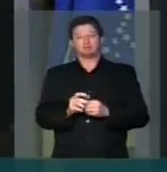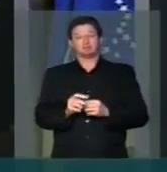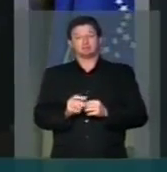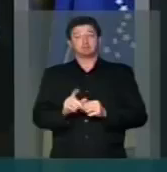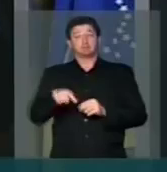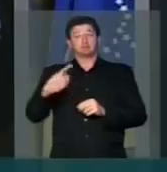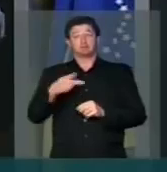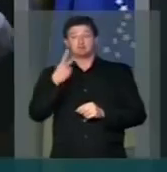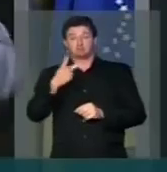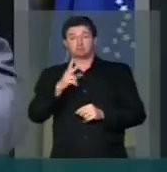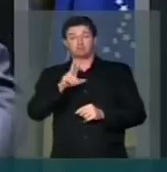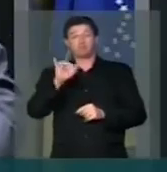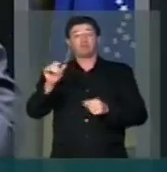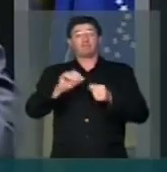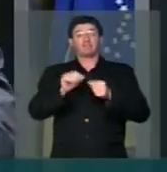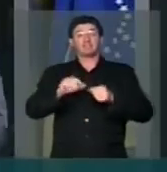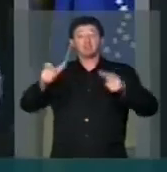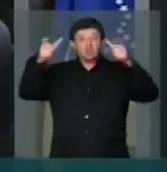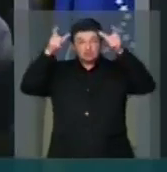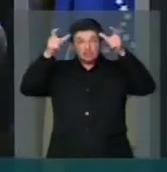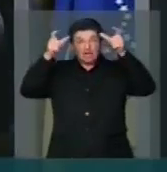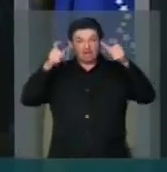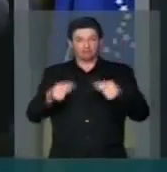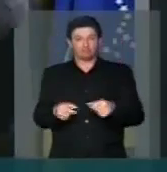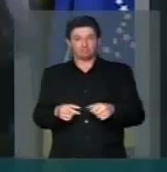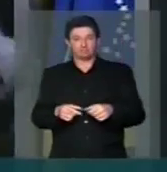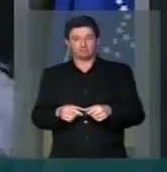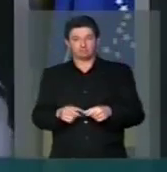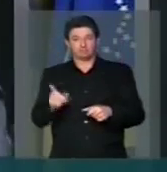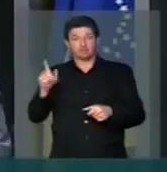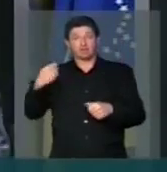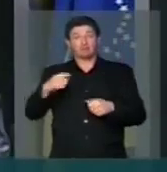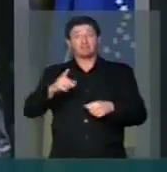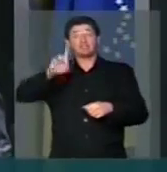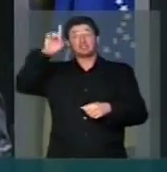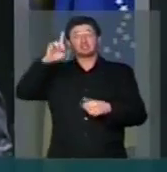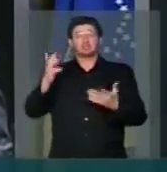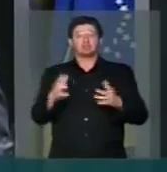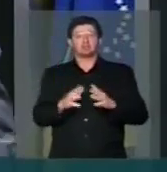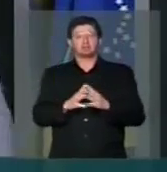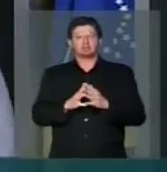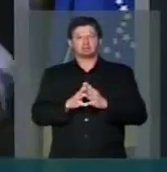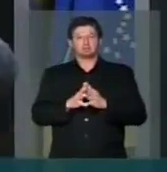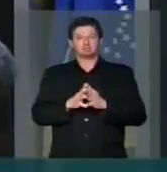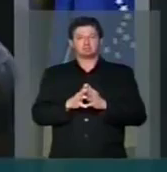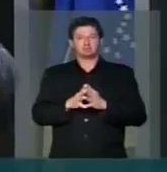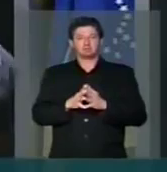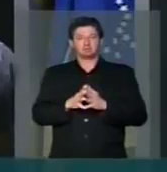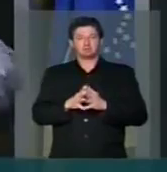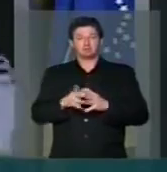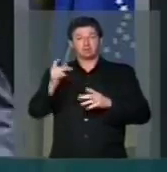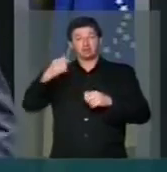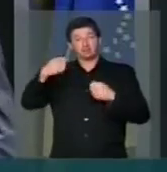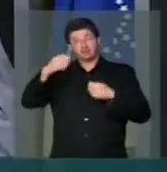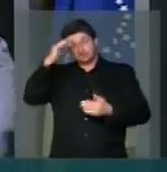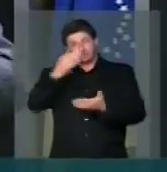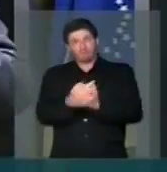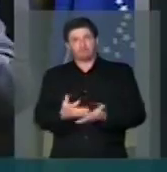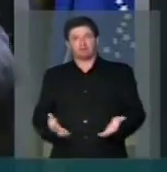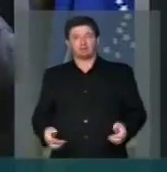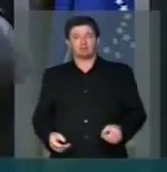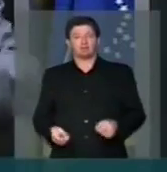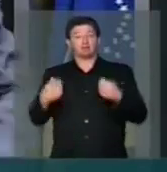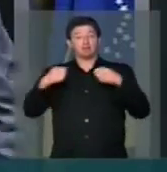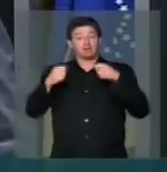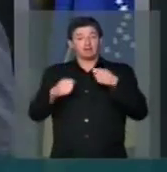ela diz que fará o diabo. No momento em que ela precisa de Deus, ela precisa da fé, ela